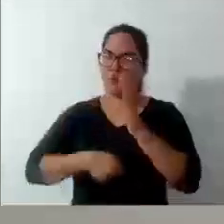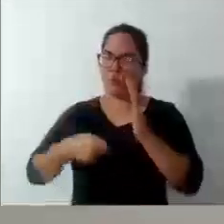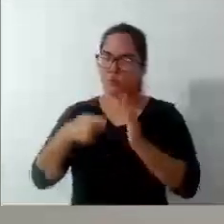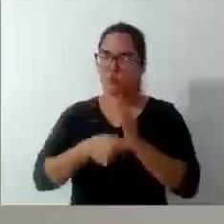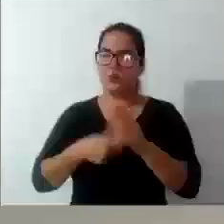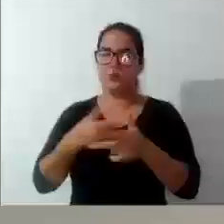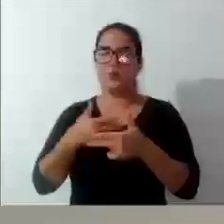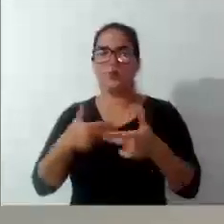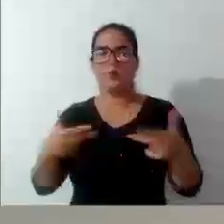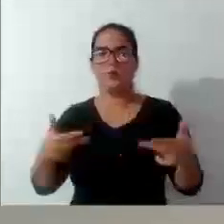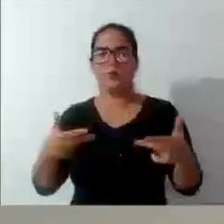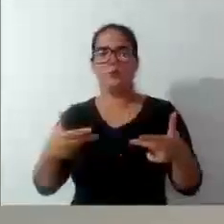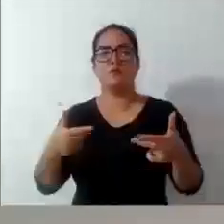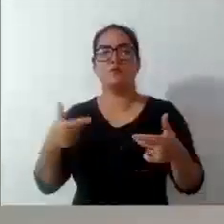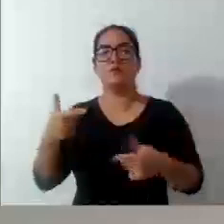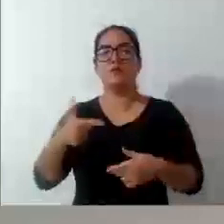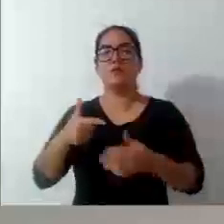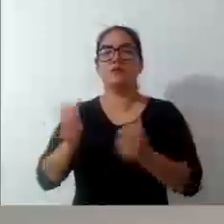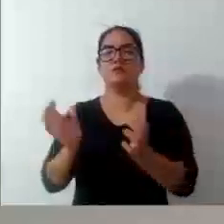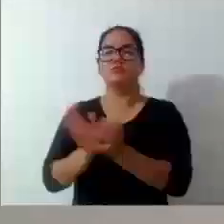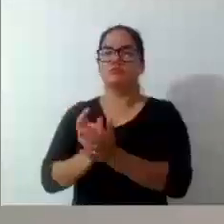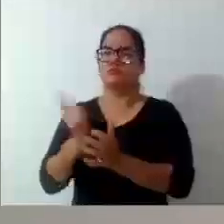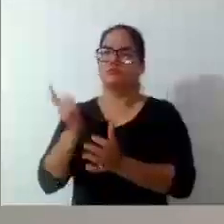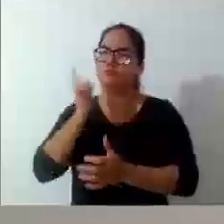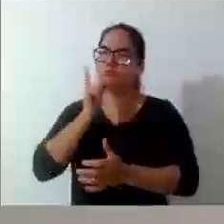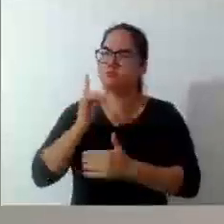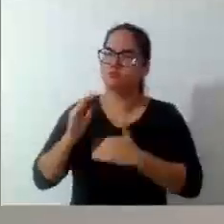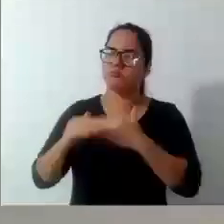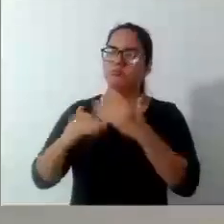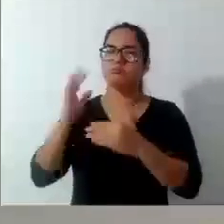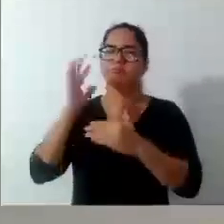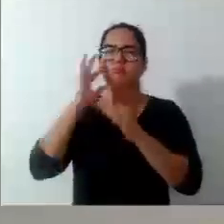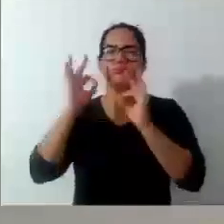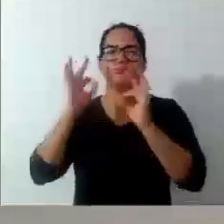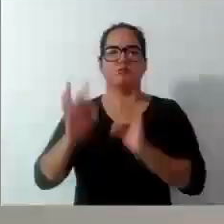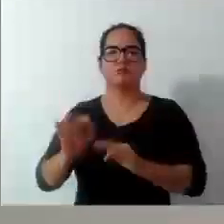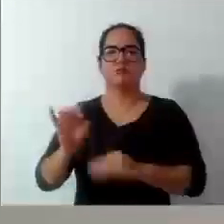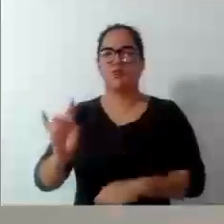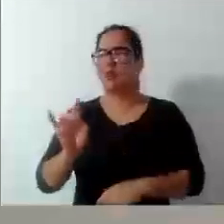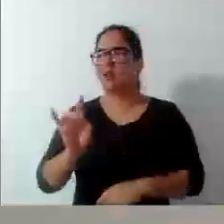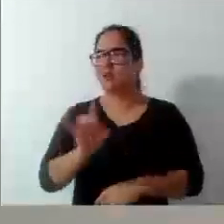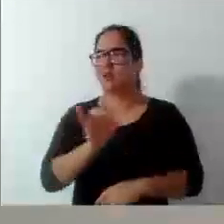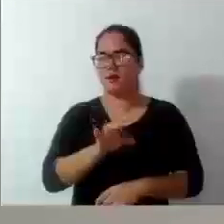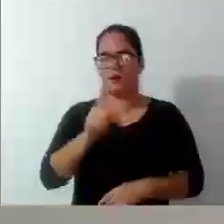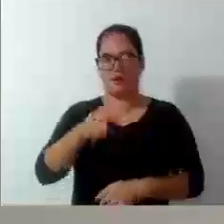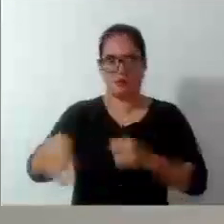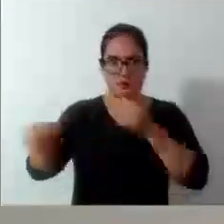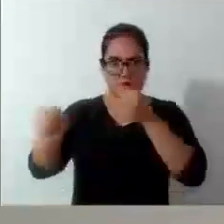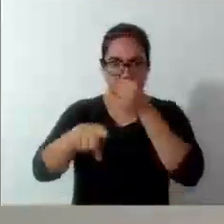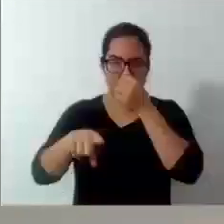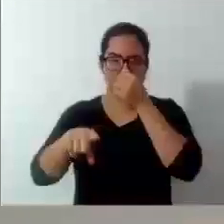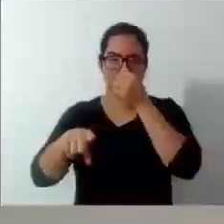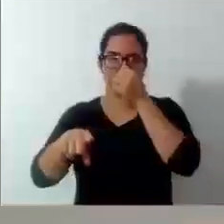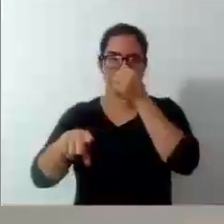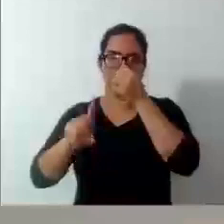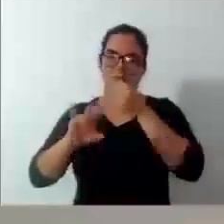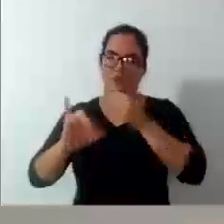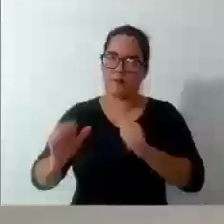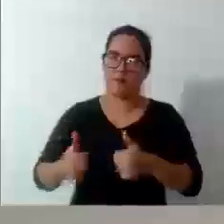e um segundo lugar muito honrado. Tenho certeza que cada um de vocês, atletas pilhações, deram o seu melhor.